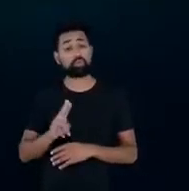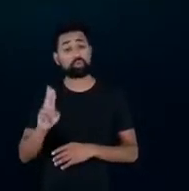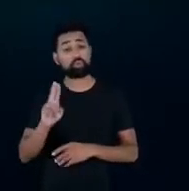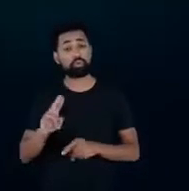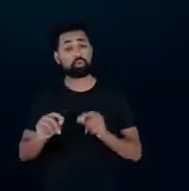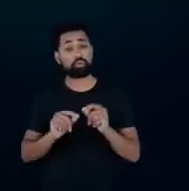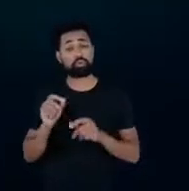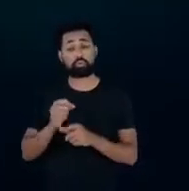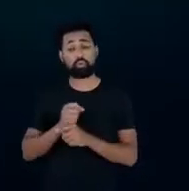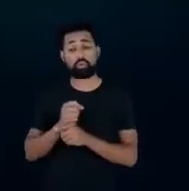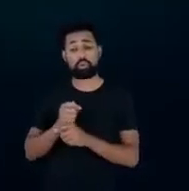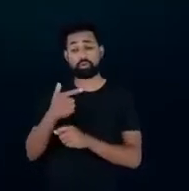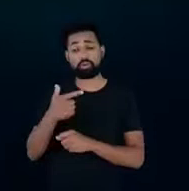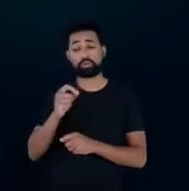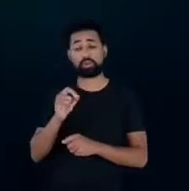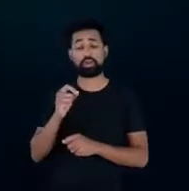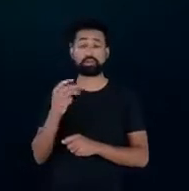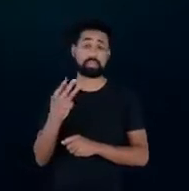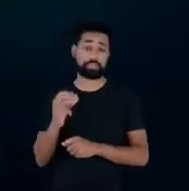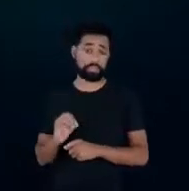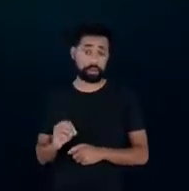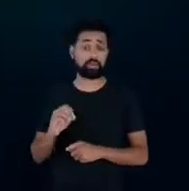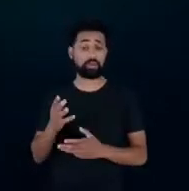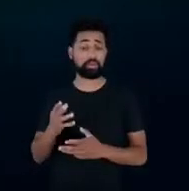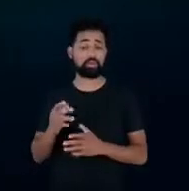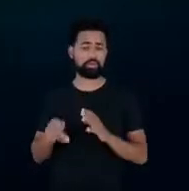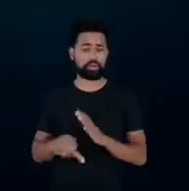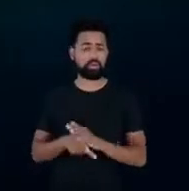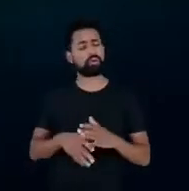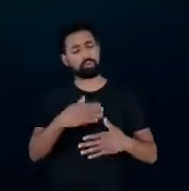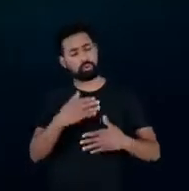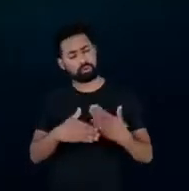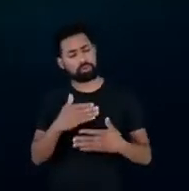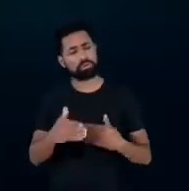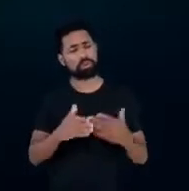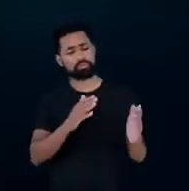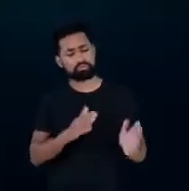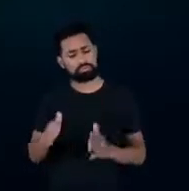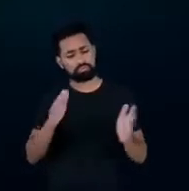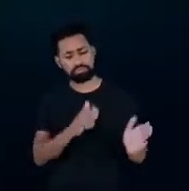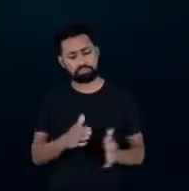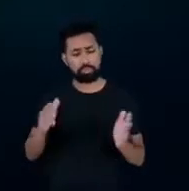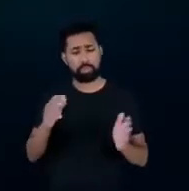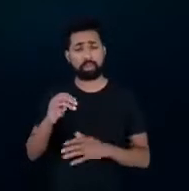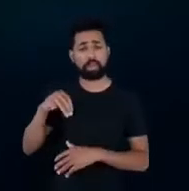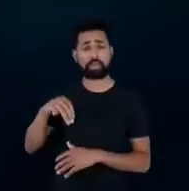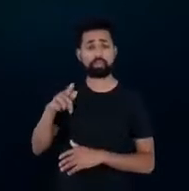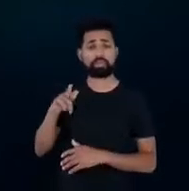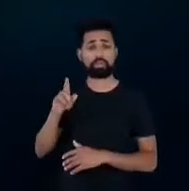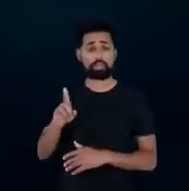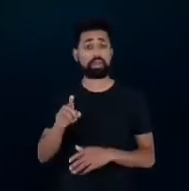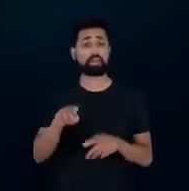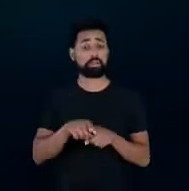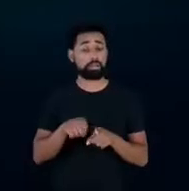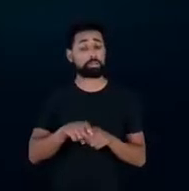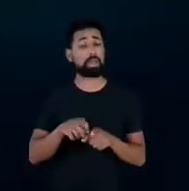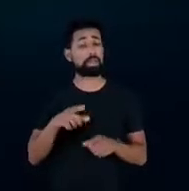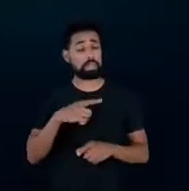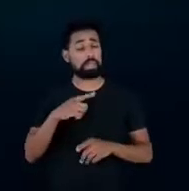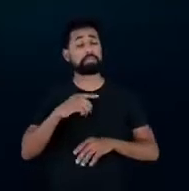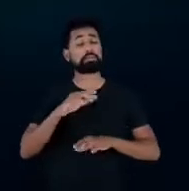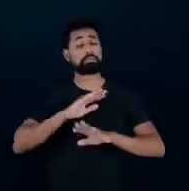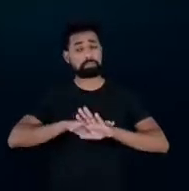2030. tanto a autoprodução quanto a MMGD quanto a eficiência energética tem um papel muito